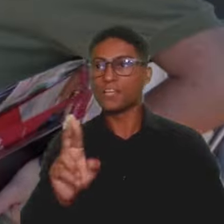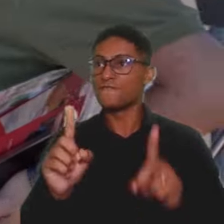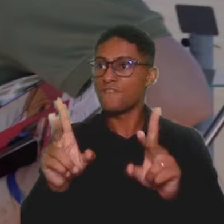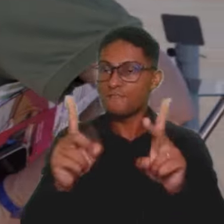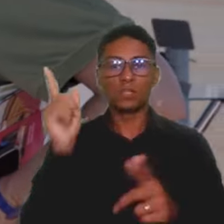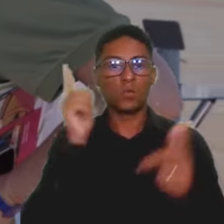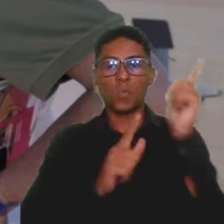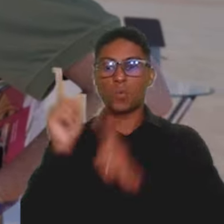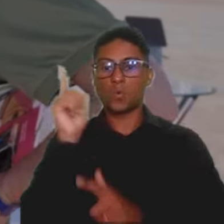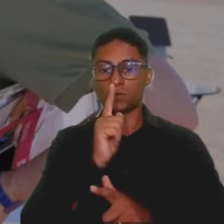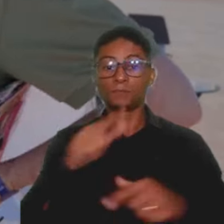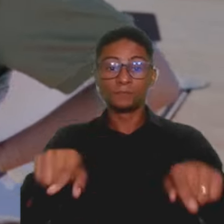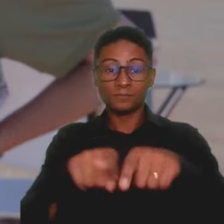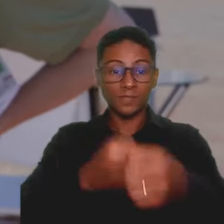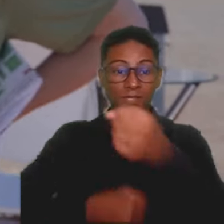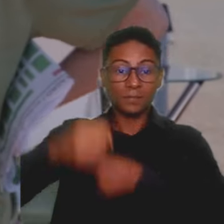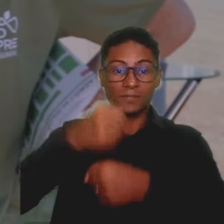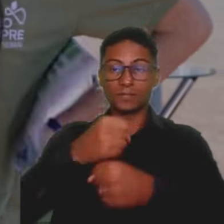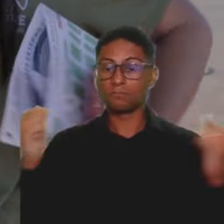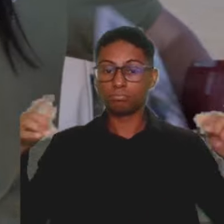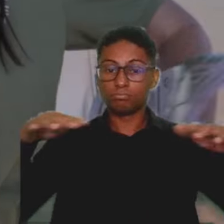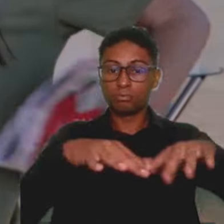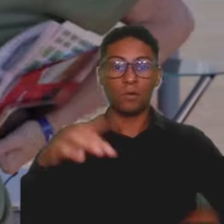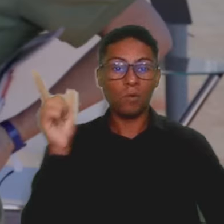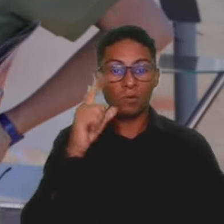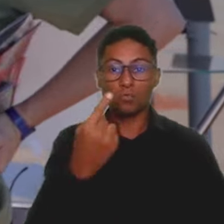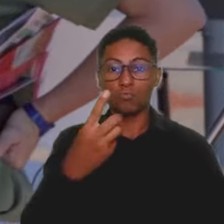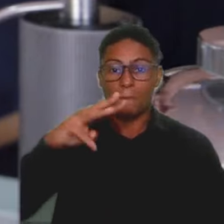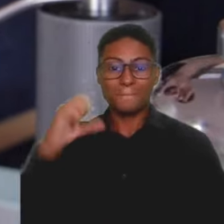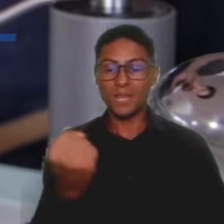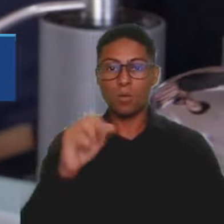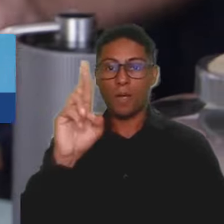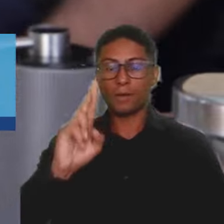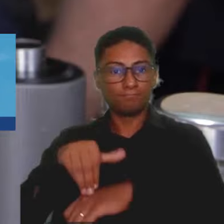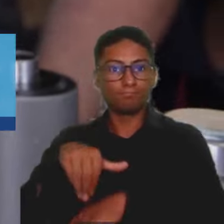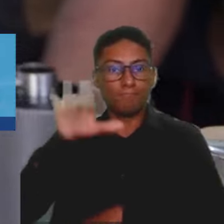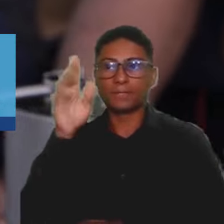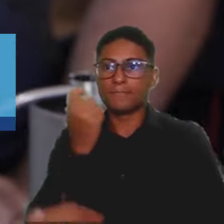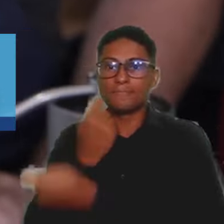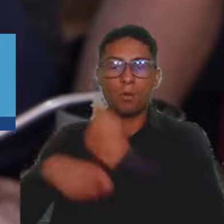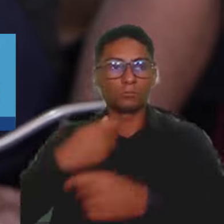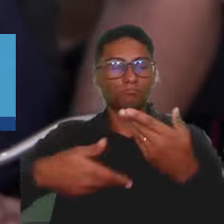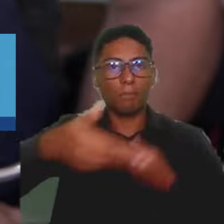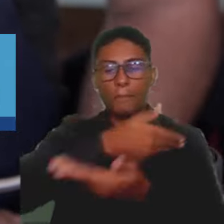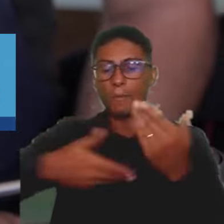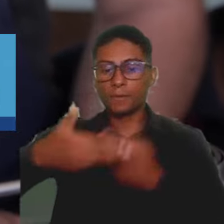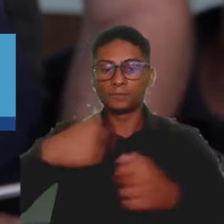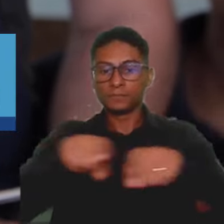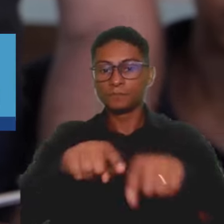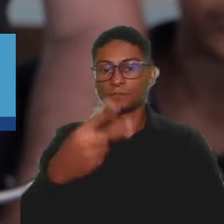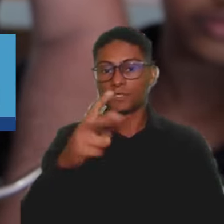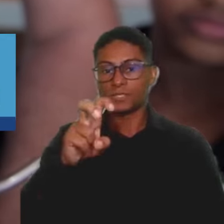No Encontro de Negócios do ano passado, foi gerado mais de um milhão de reais em negócios efetivos, cerca de 25 mil reais por